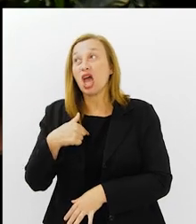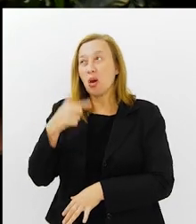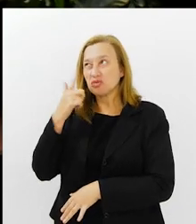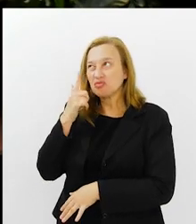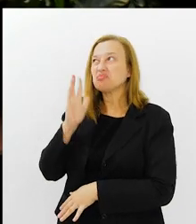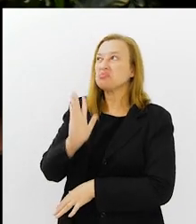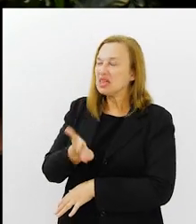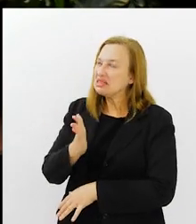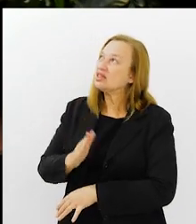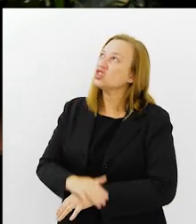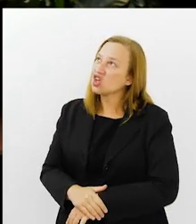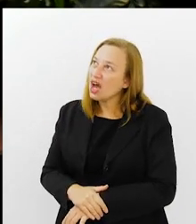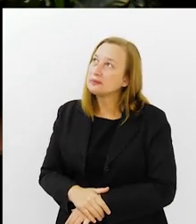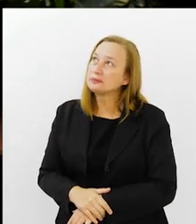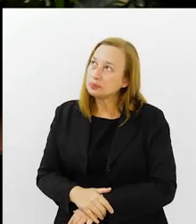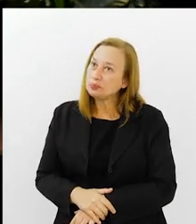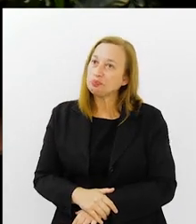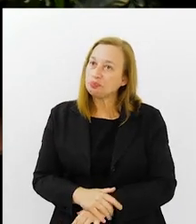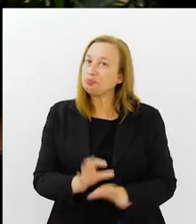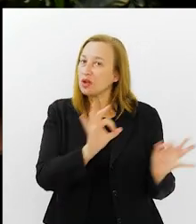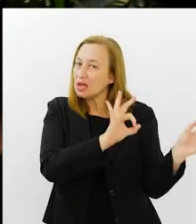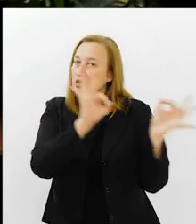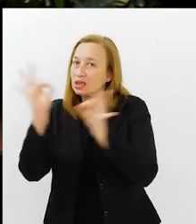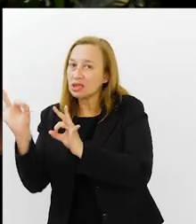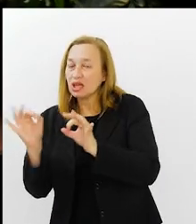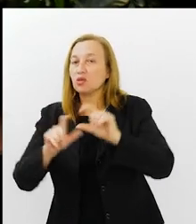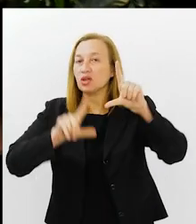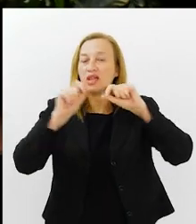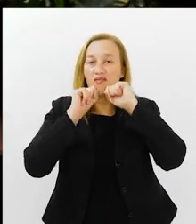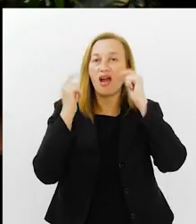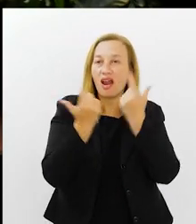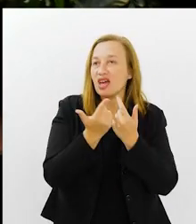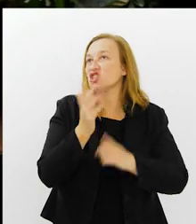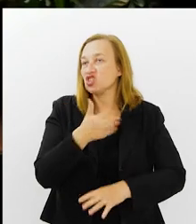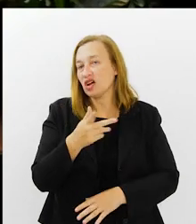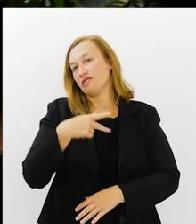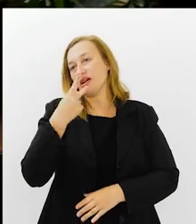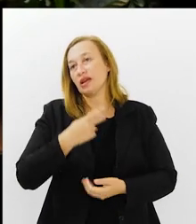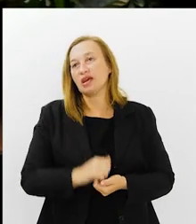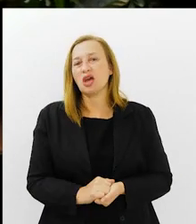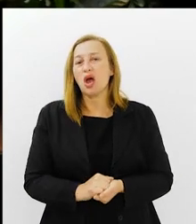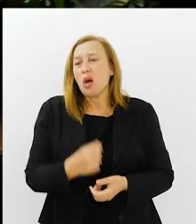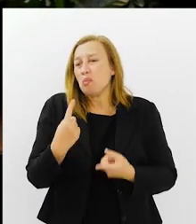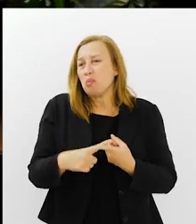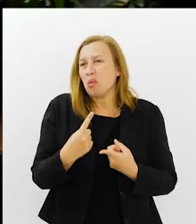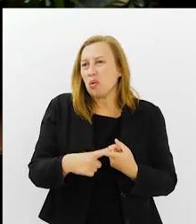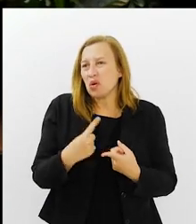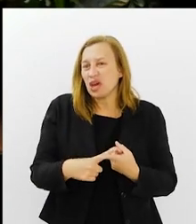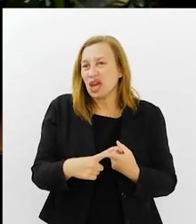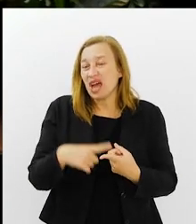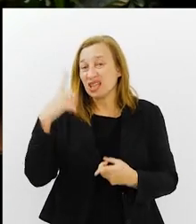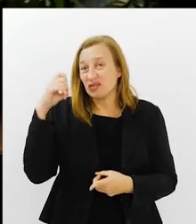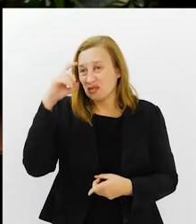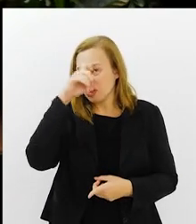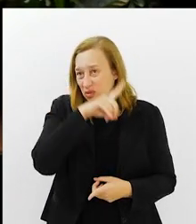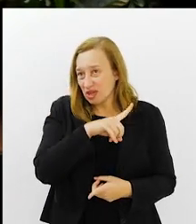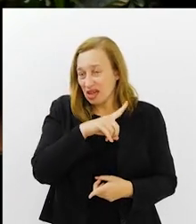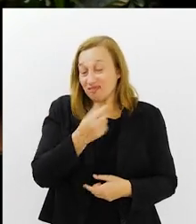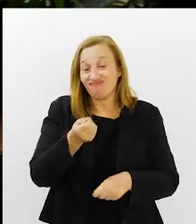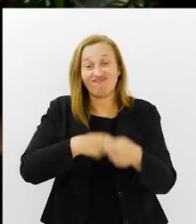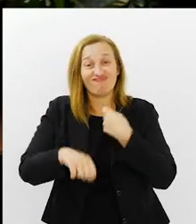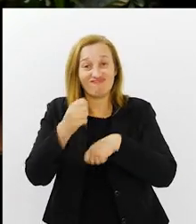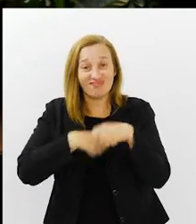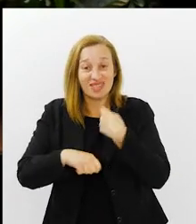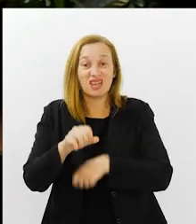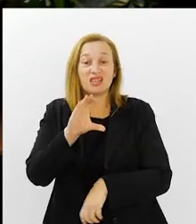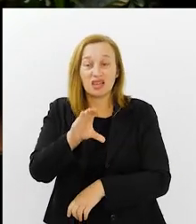Até para o nosso telespectador, aqui da TV Alerja, eu já pensei nisso. Porque a instabilidade administrativa da